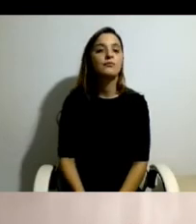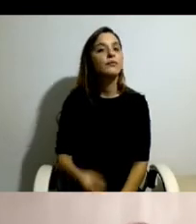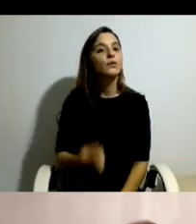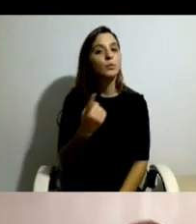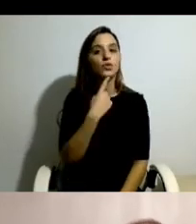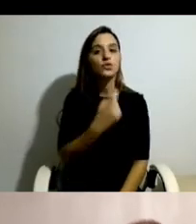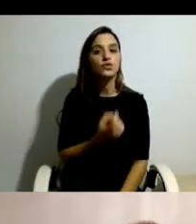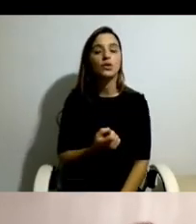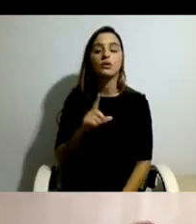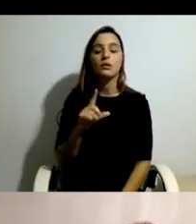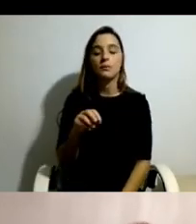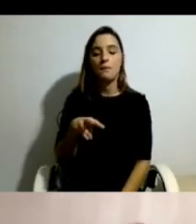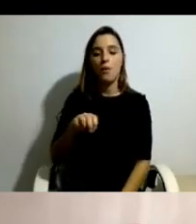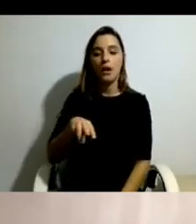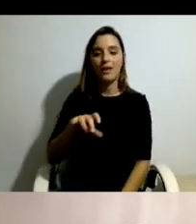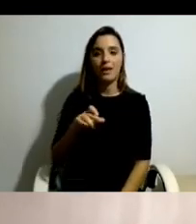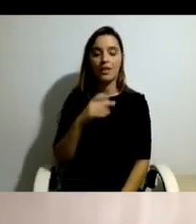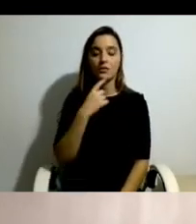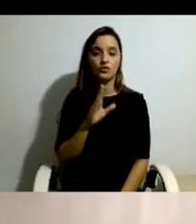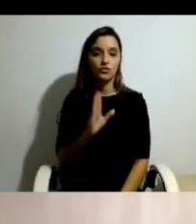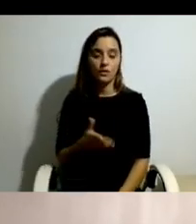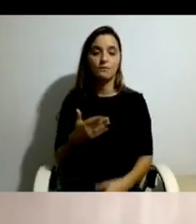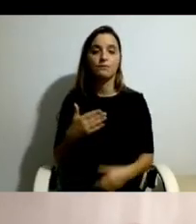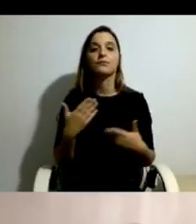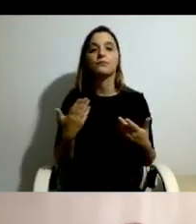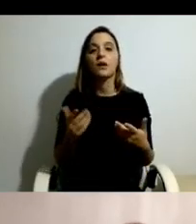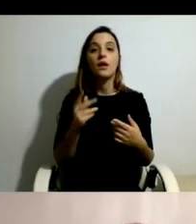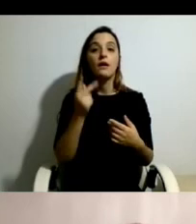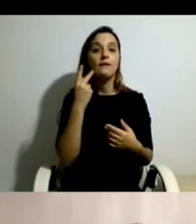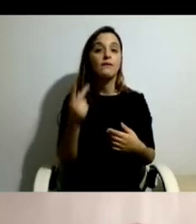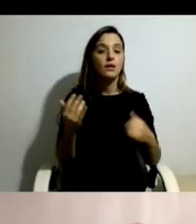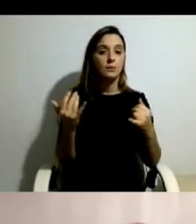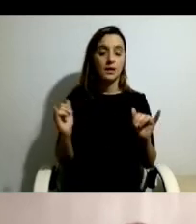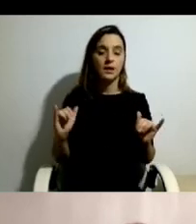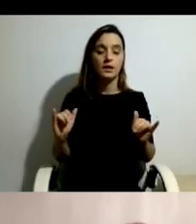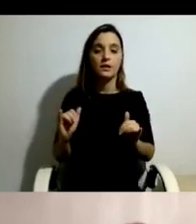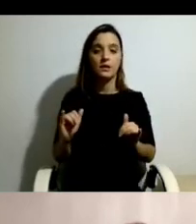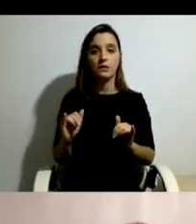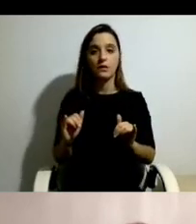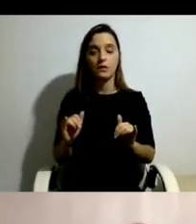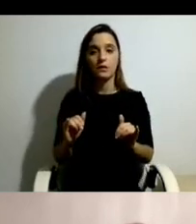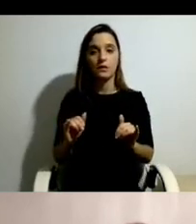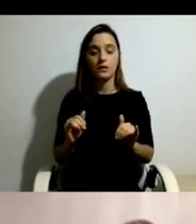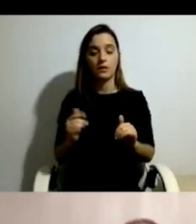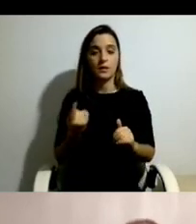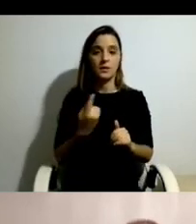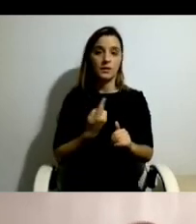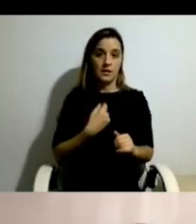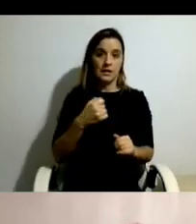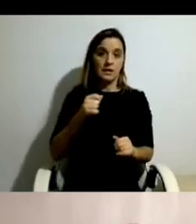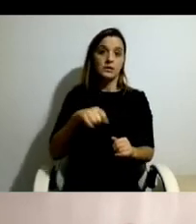também, não obstante a vida independente, não por supor a existência de uma residência